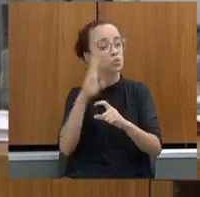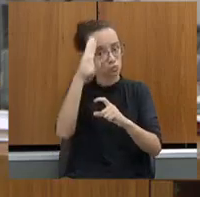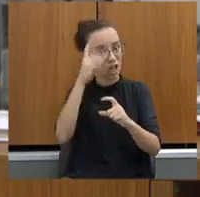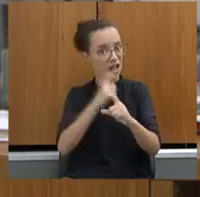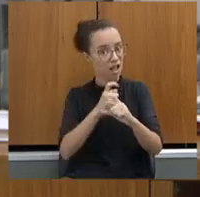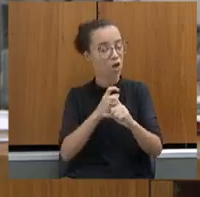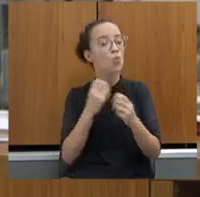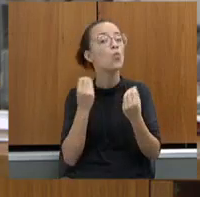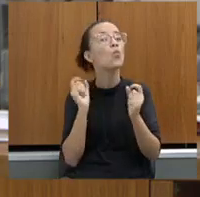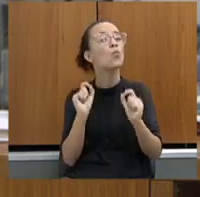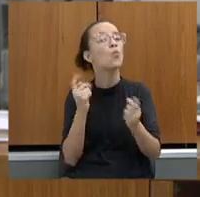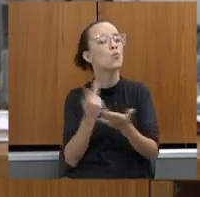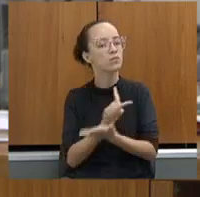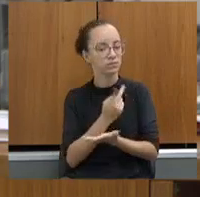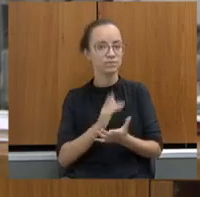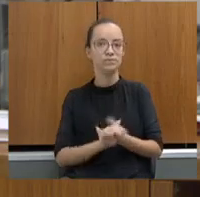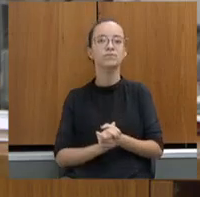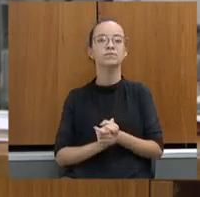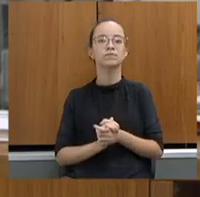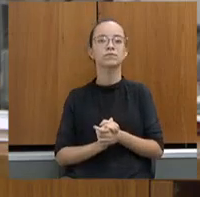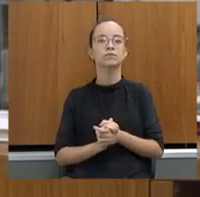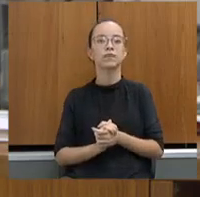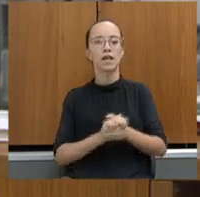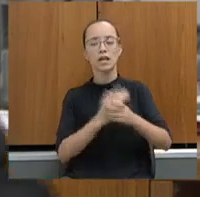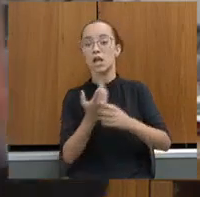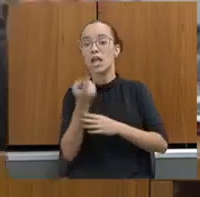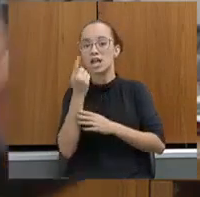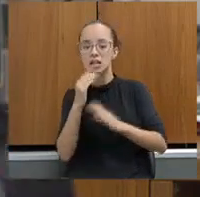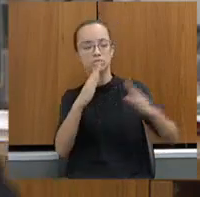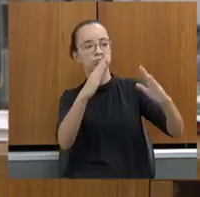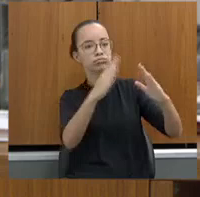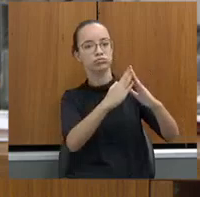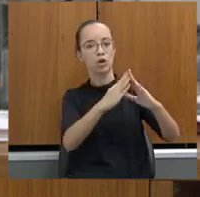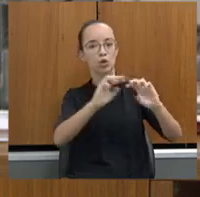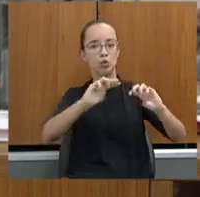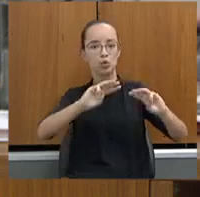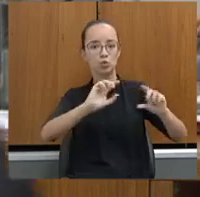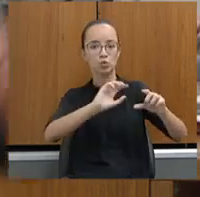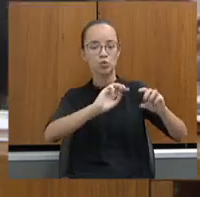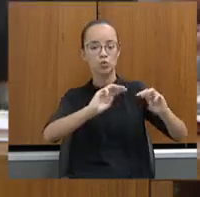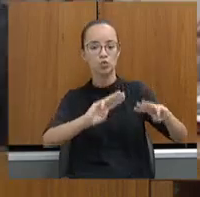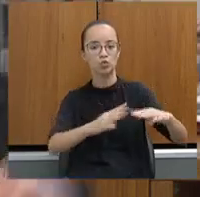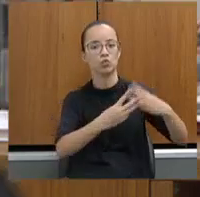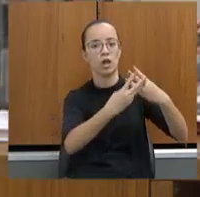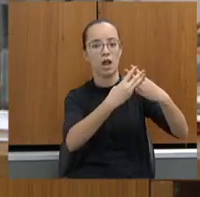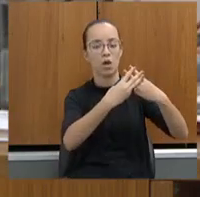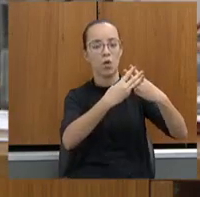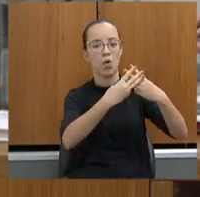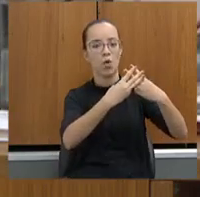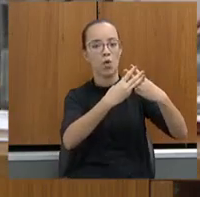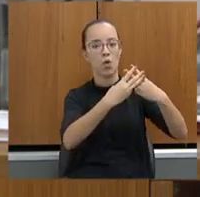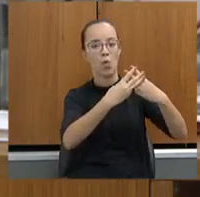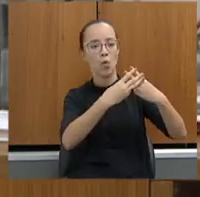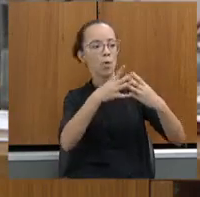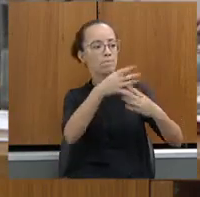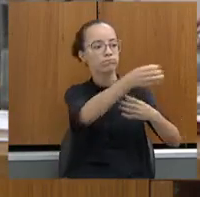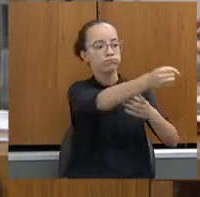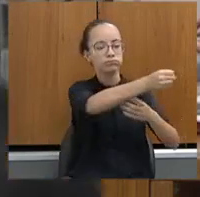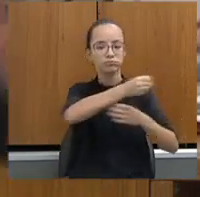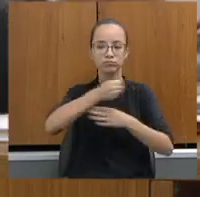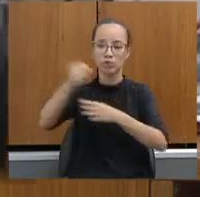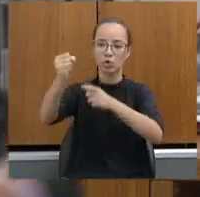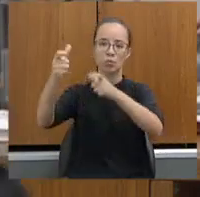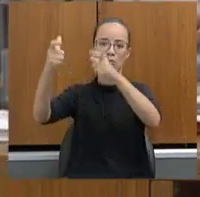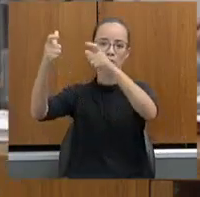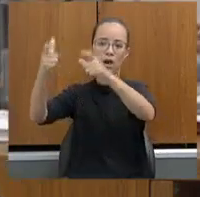Identificaram a moradia do judeu, tomou a casa dele, mandou o pai para um campo de concentração, a mãe para